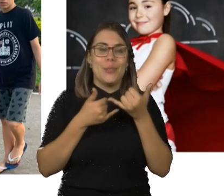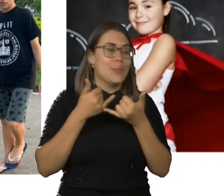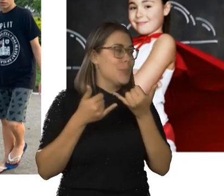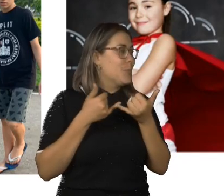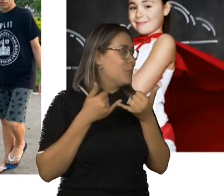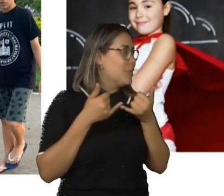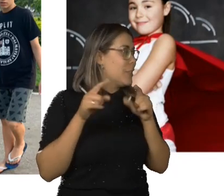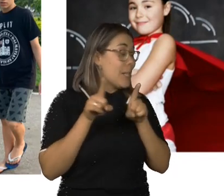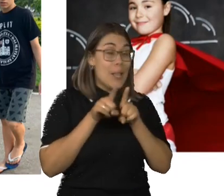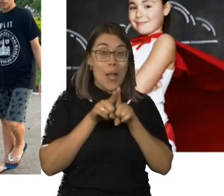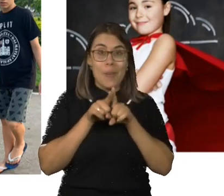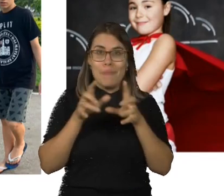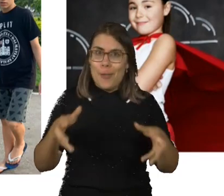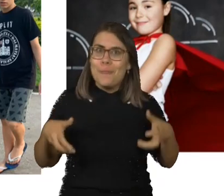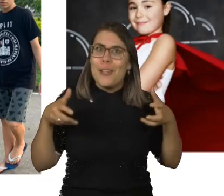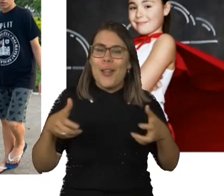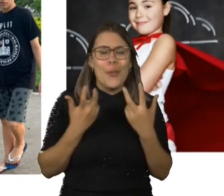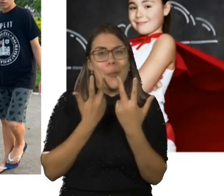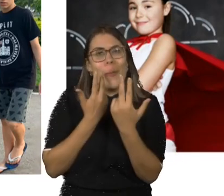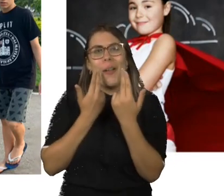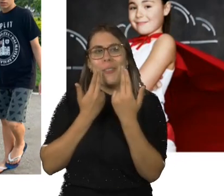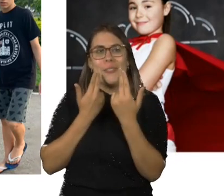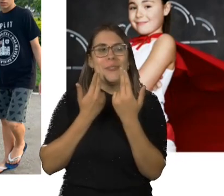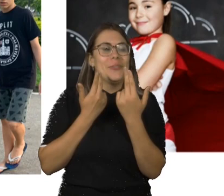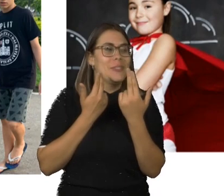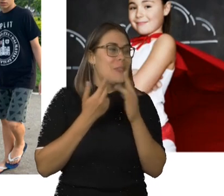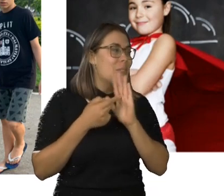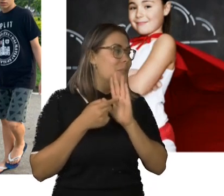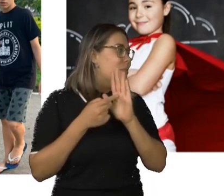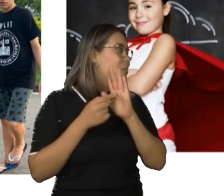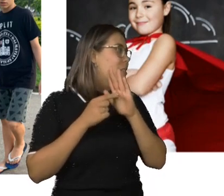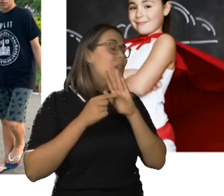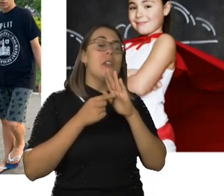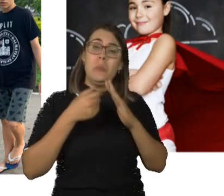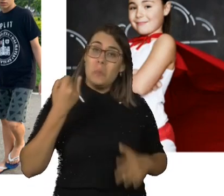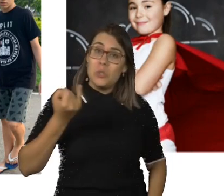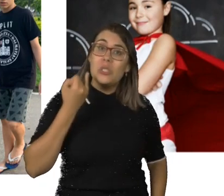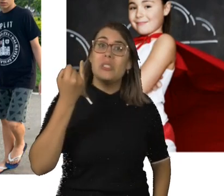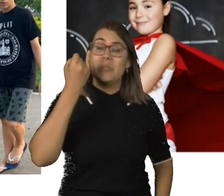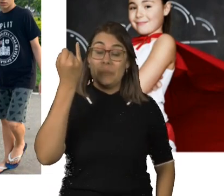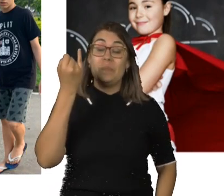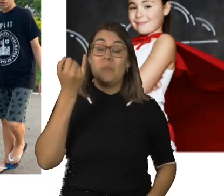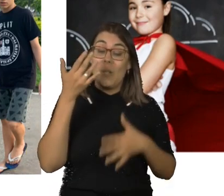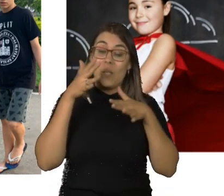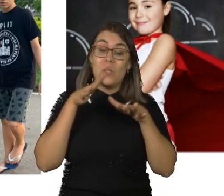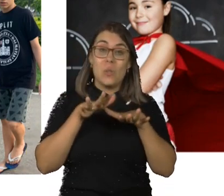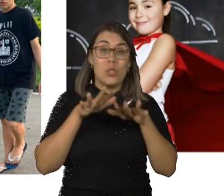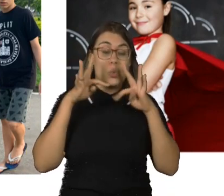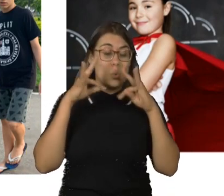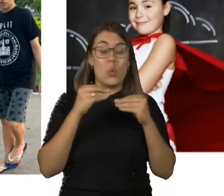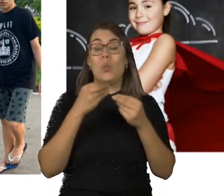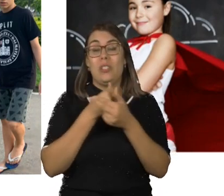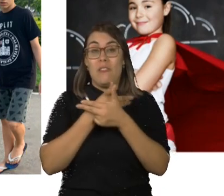também uma cadeira de rodas. Isso aqui também para pontuar a importância da representatividade, de toda essa